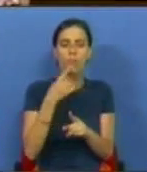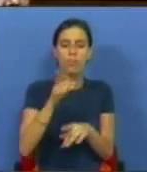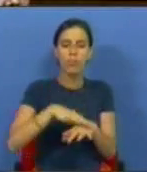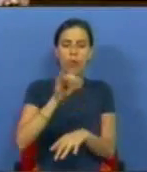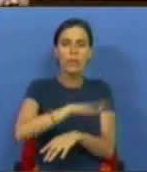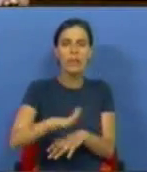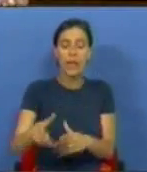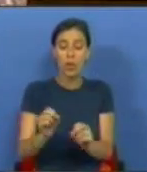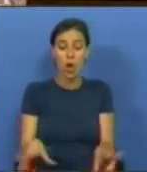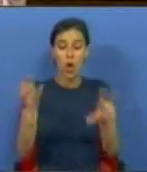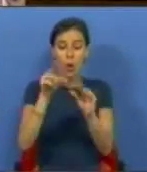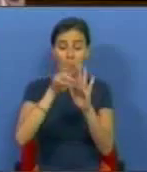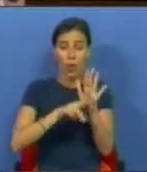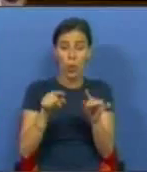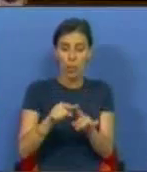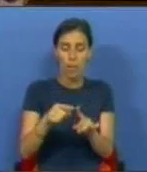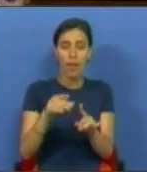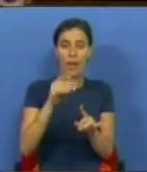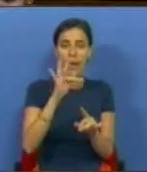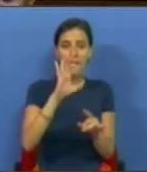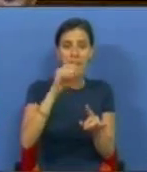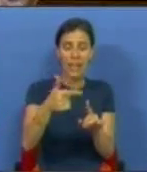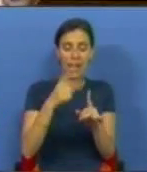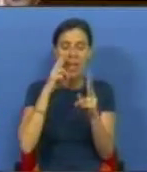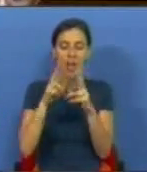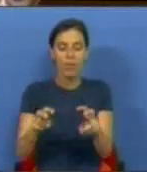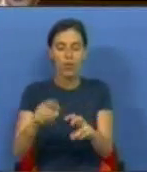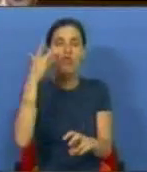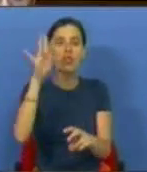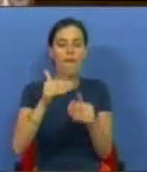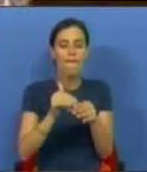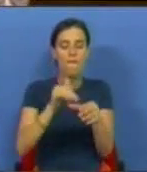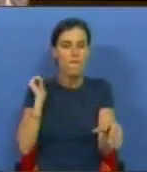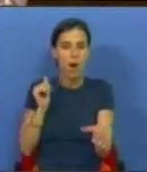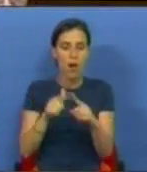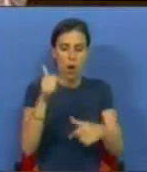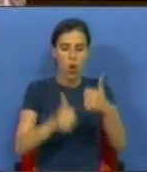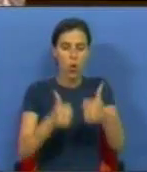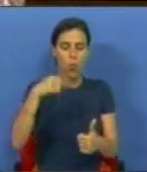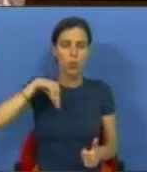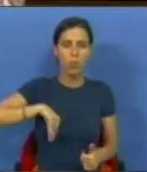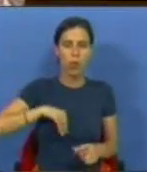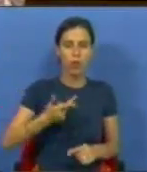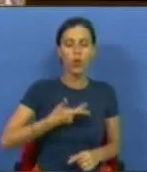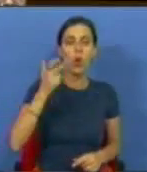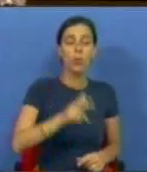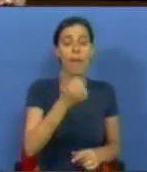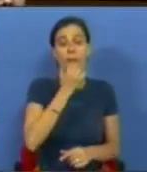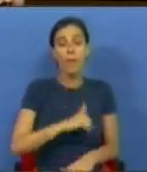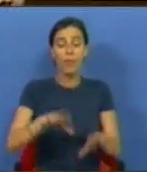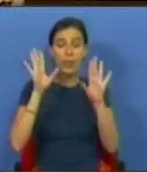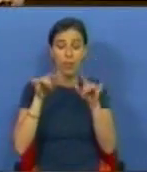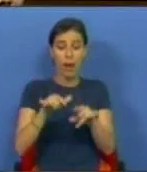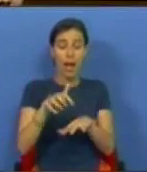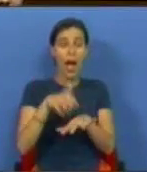ciência. É que o novo regulamento da FCT punha os investigadores estrangeiros de fora do concurso das bolsas de doutoramento. Felizmente,